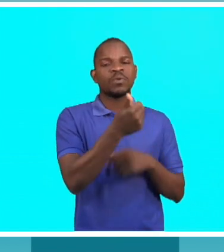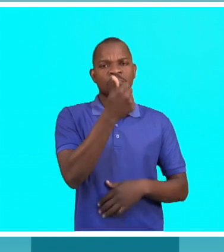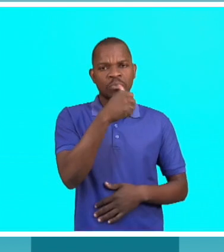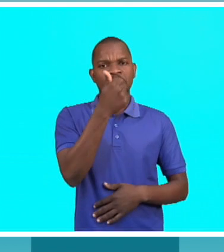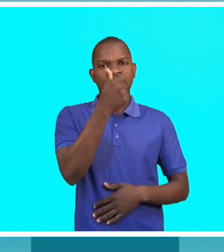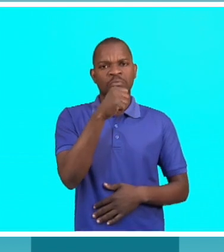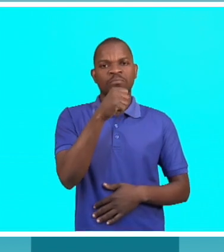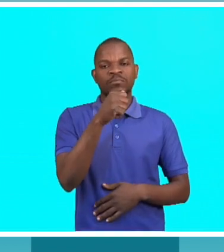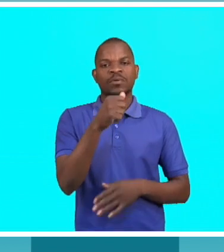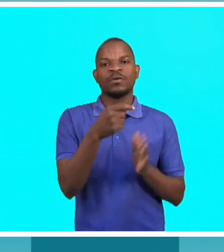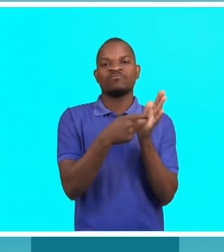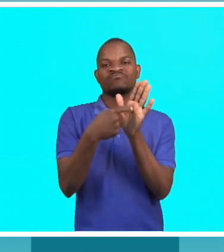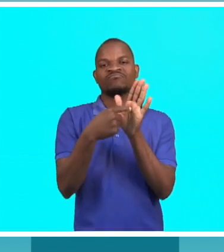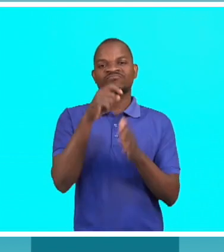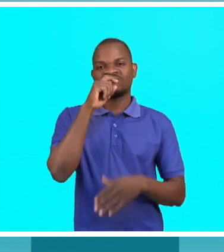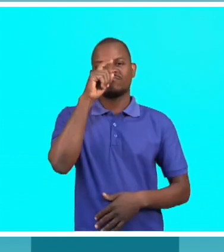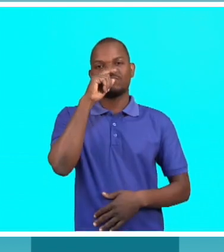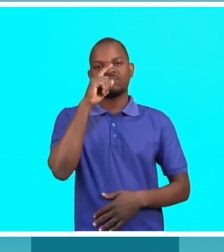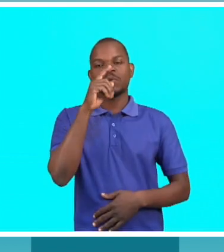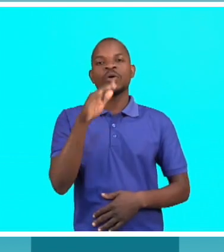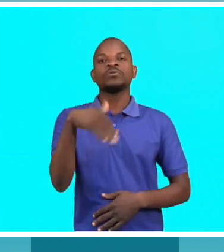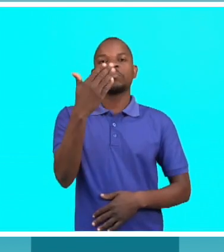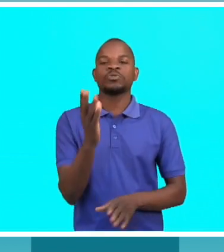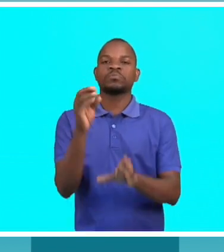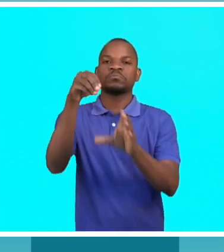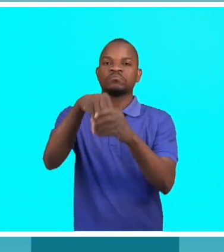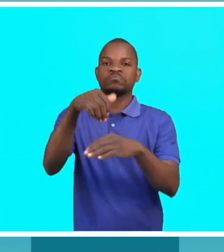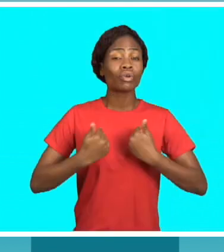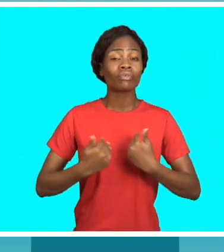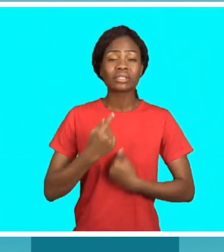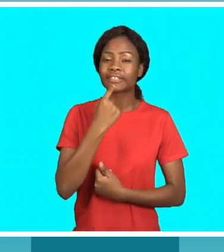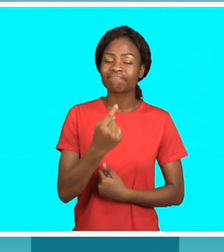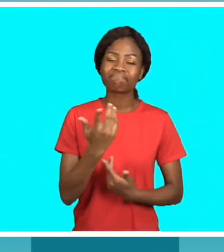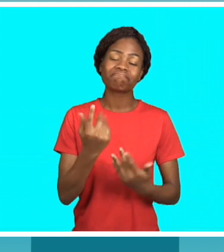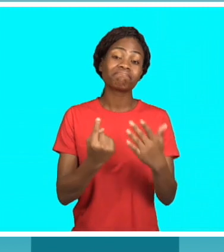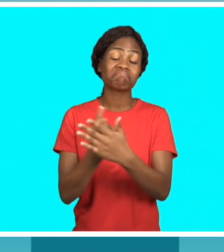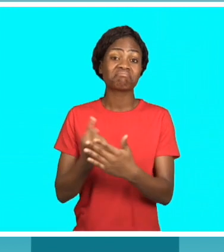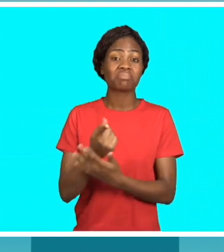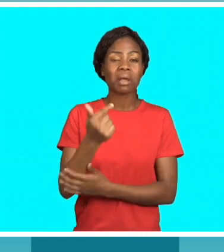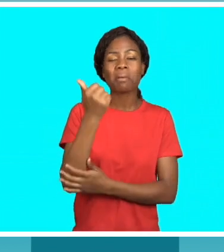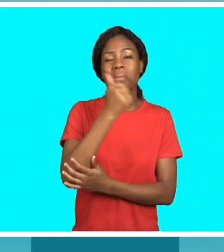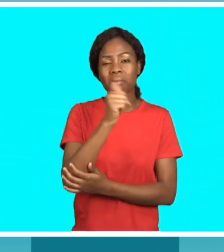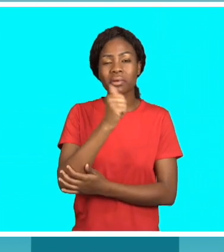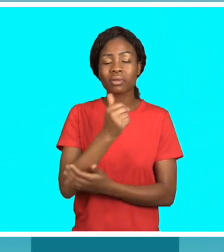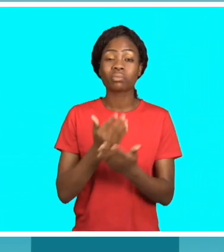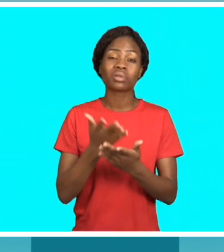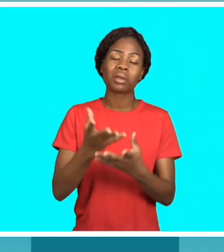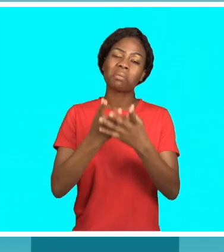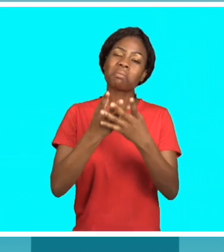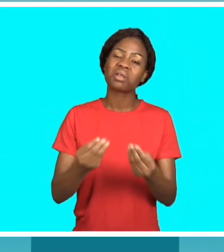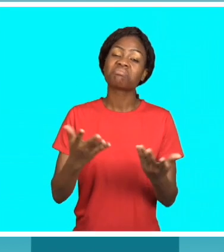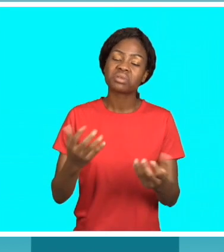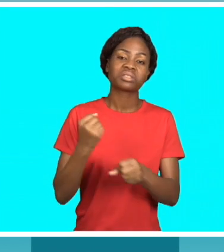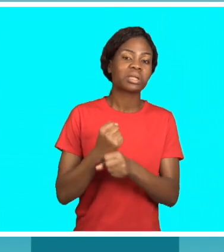bebendo para xingar, até que mergulhei de cabeça nisso. O jovem conta que por causa do álcool